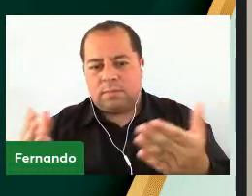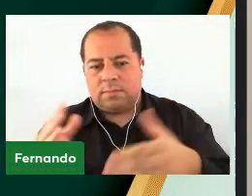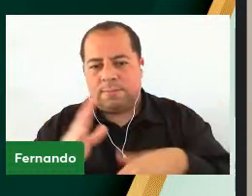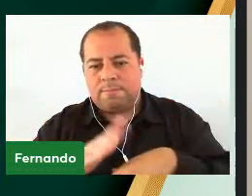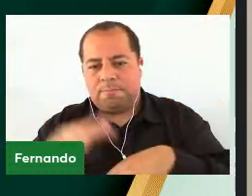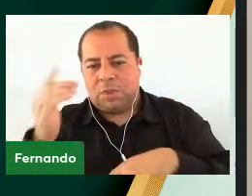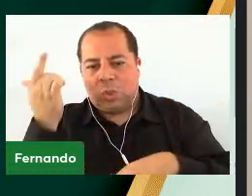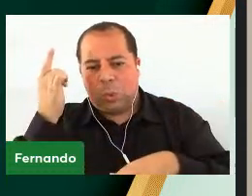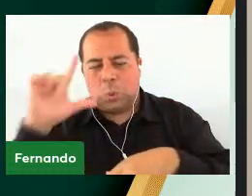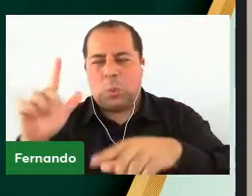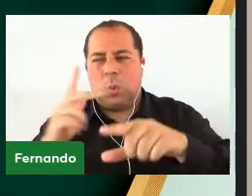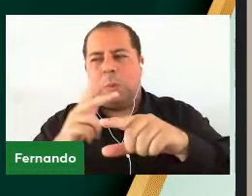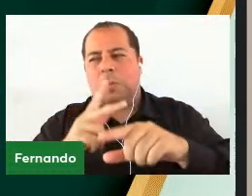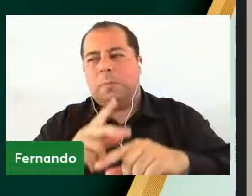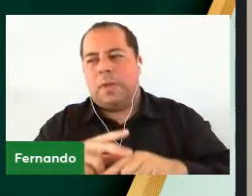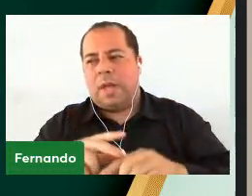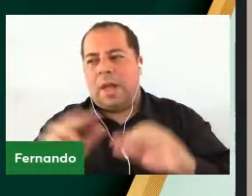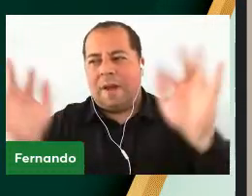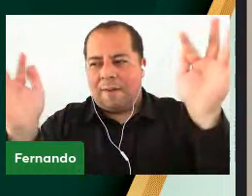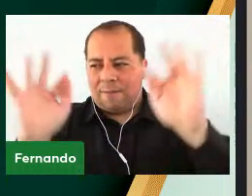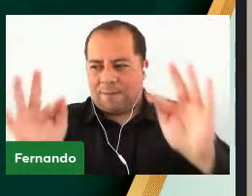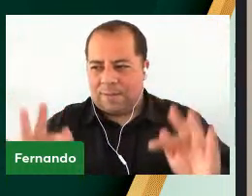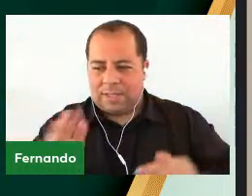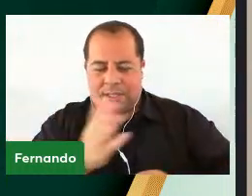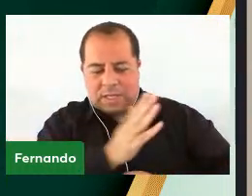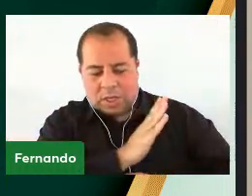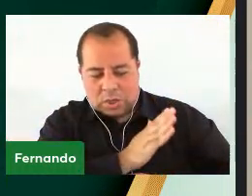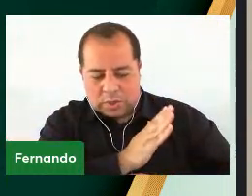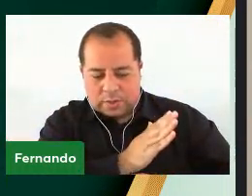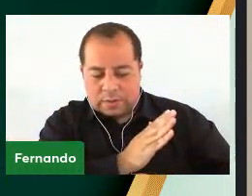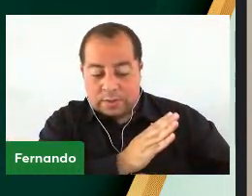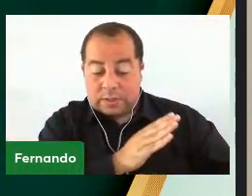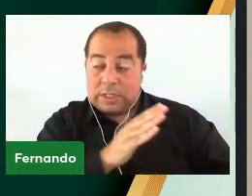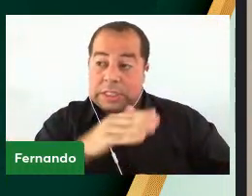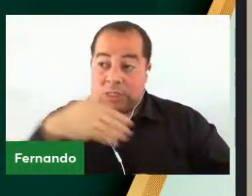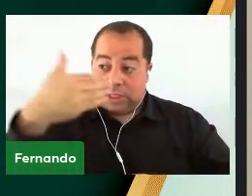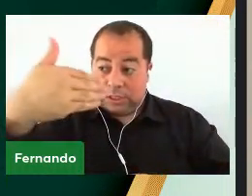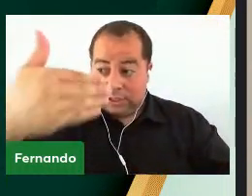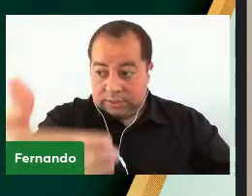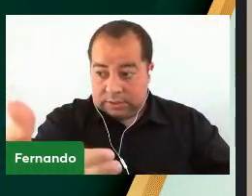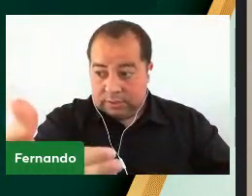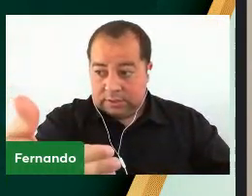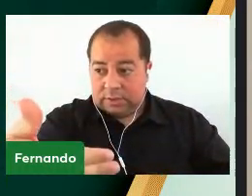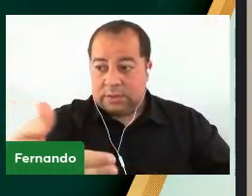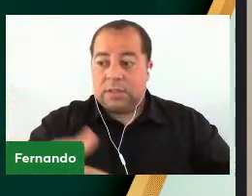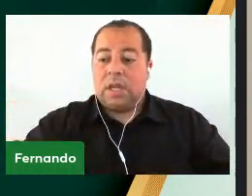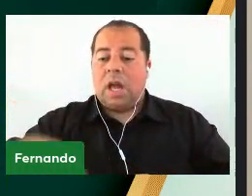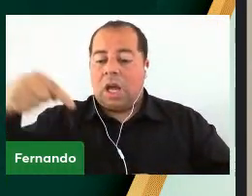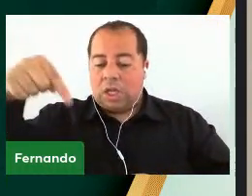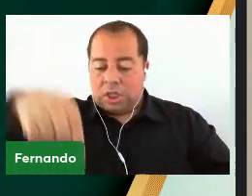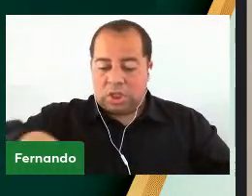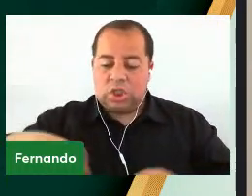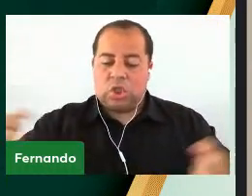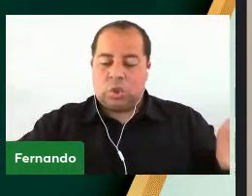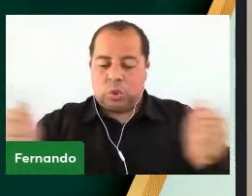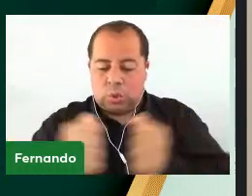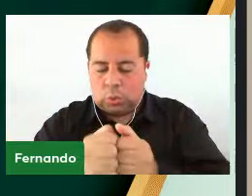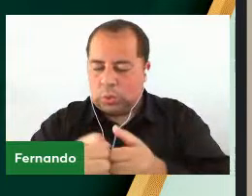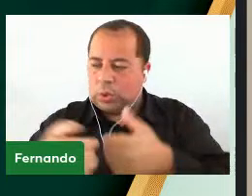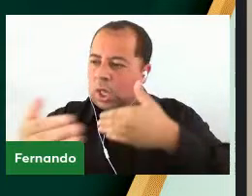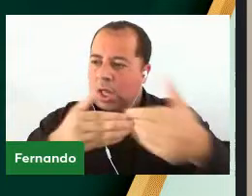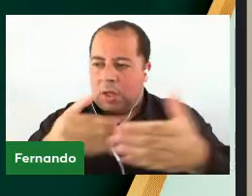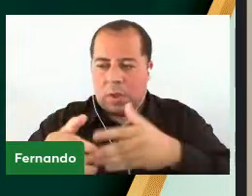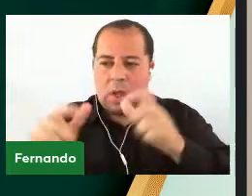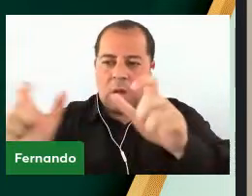sucesso A felicidade no coração E que um dia Estejamos juntos Aonde estiverem